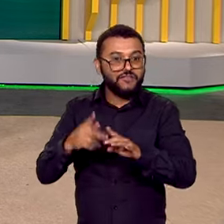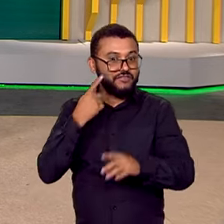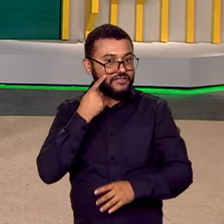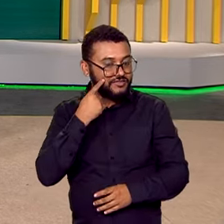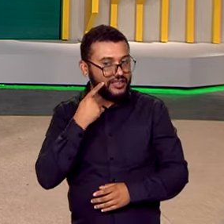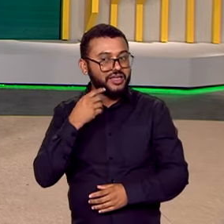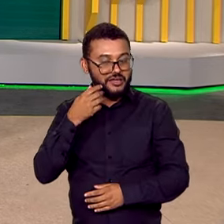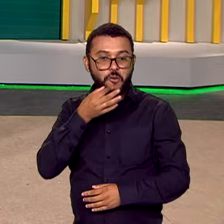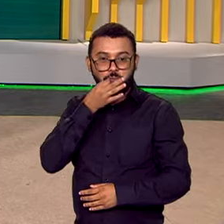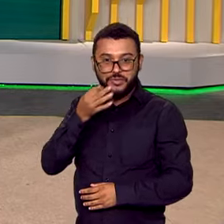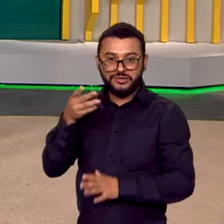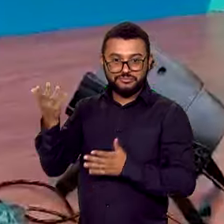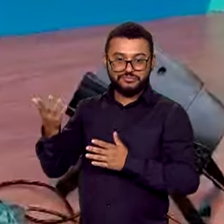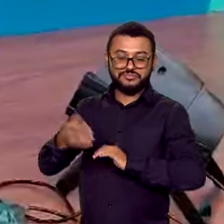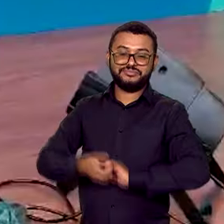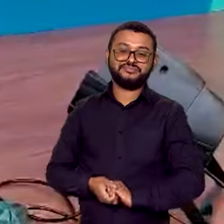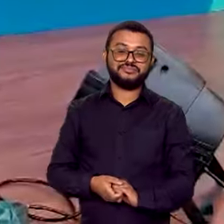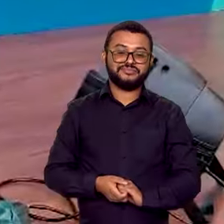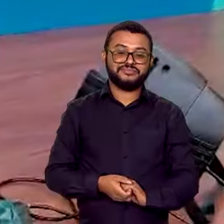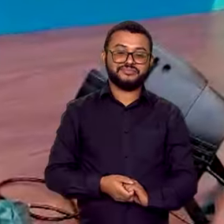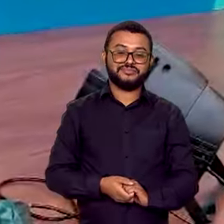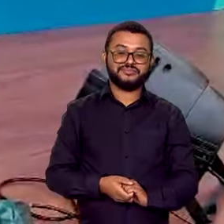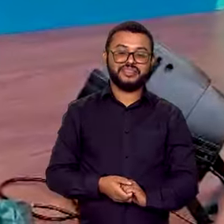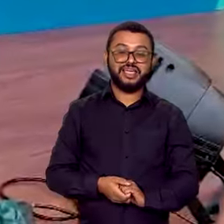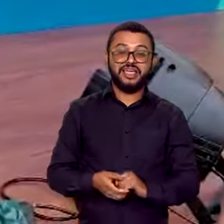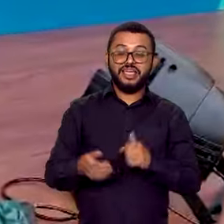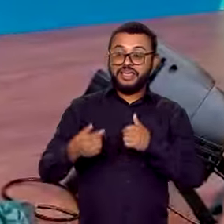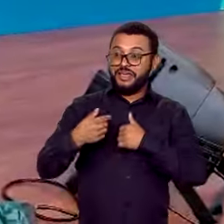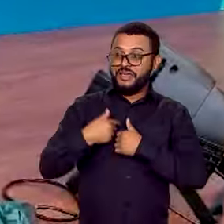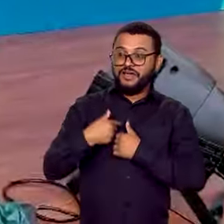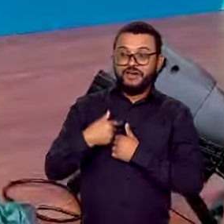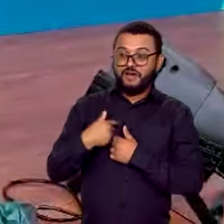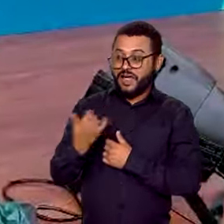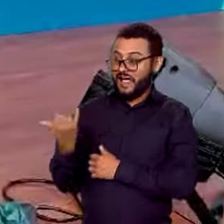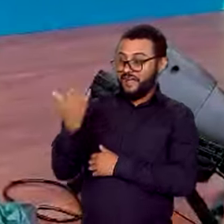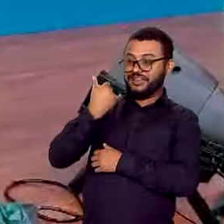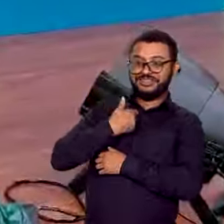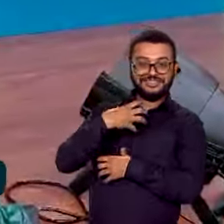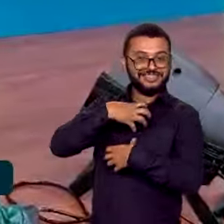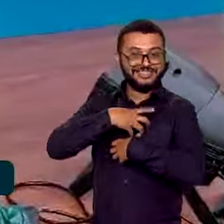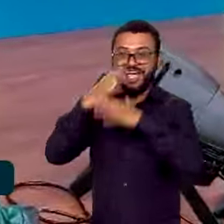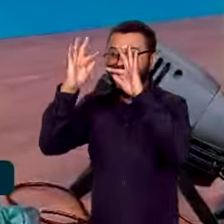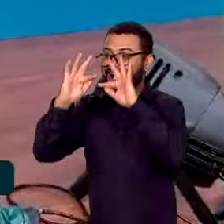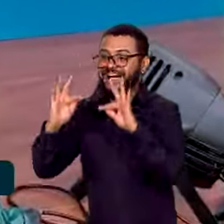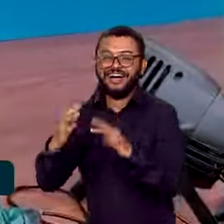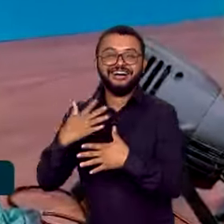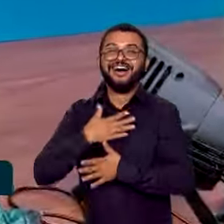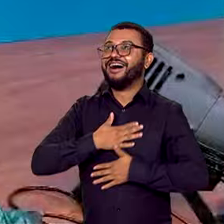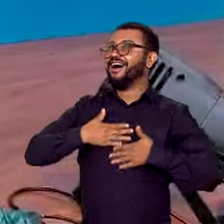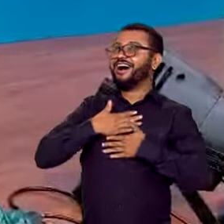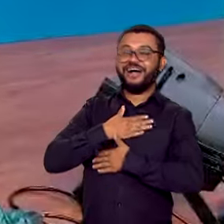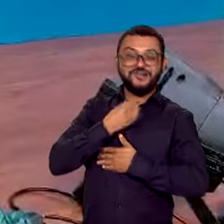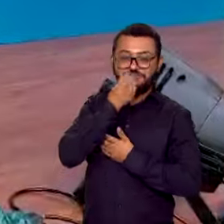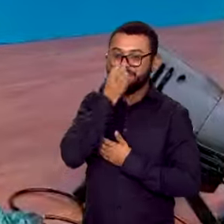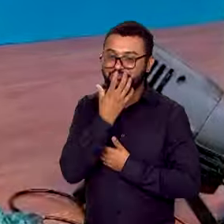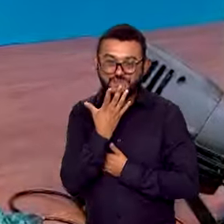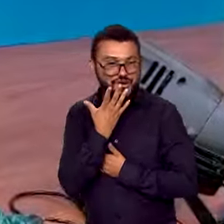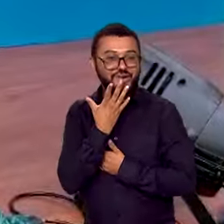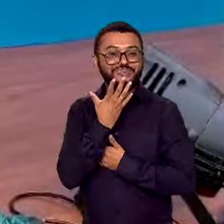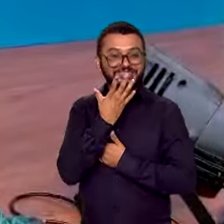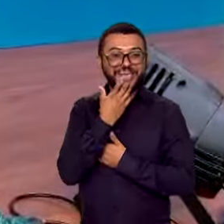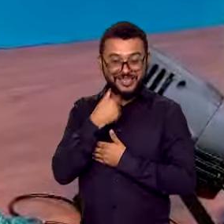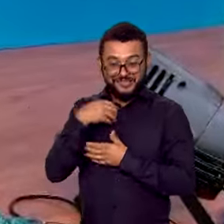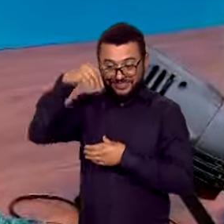Veja os depoimentos. Quando eu recebi essa notícia, eu fiquei muito feliz mesmo, grata por fazer